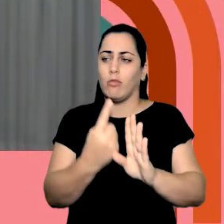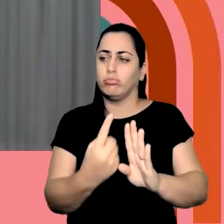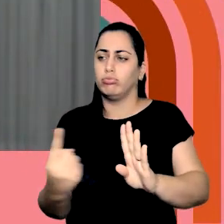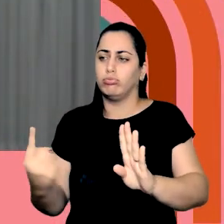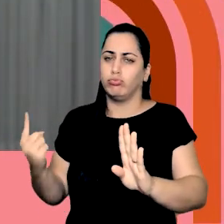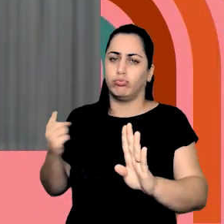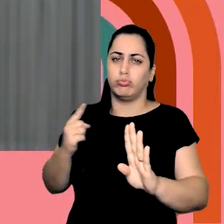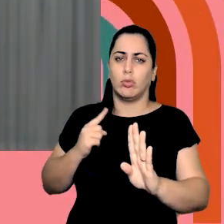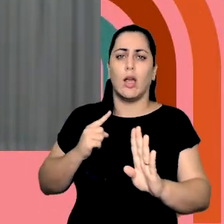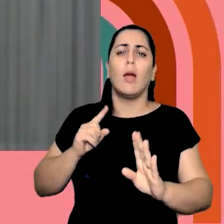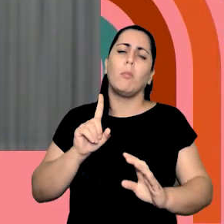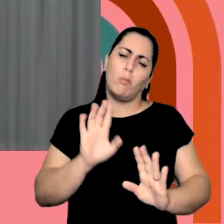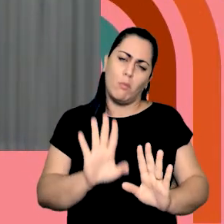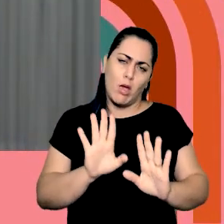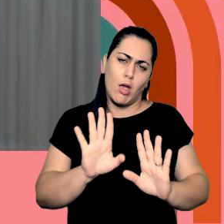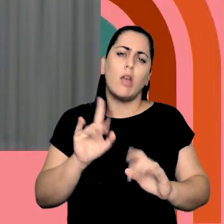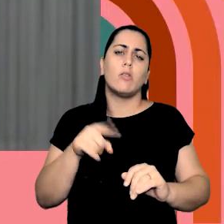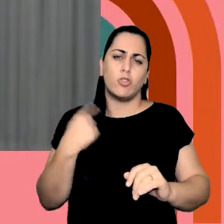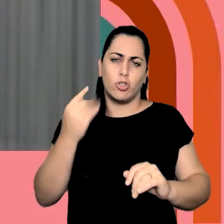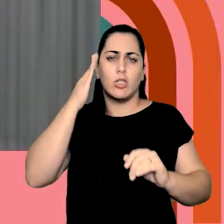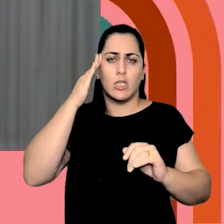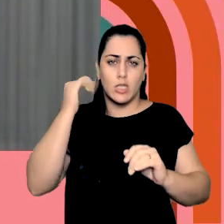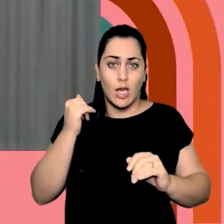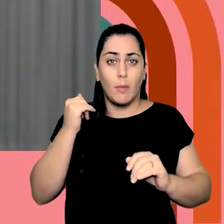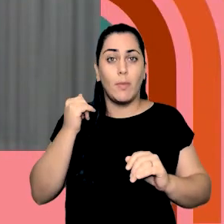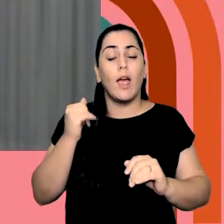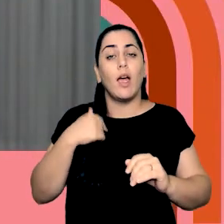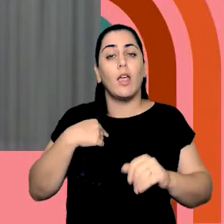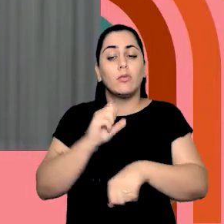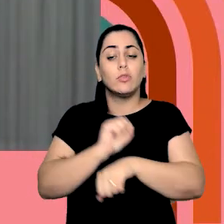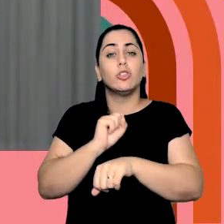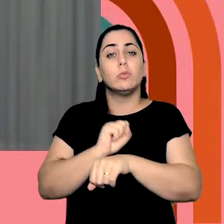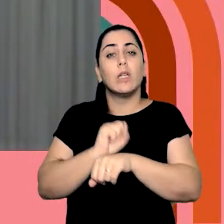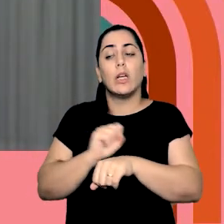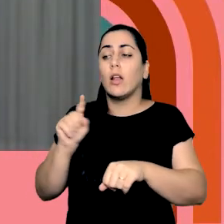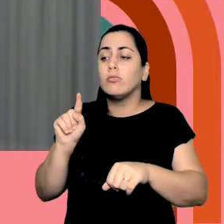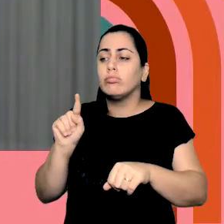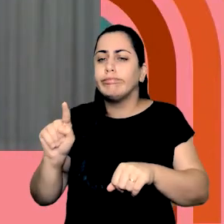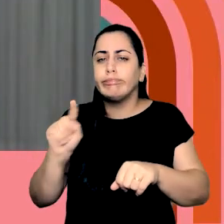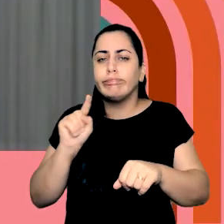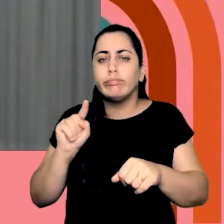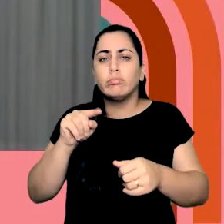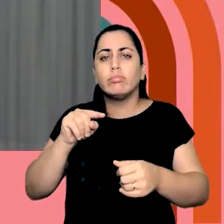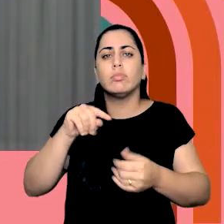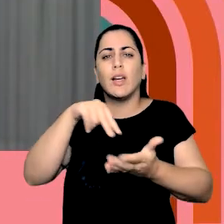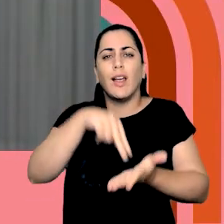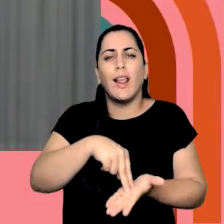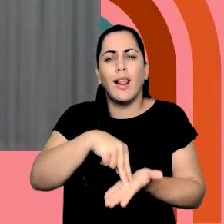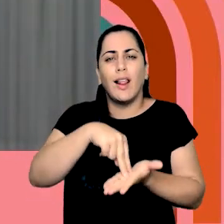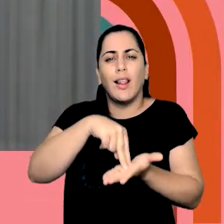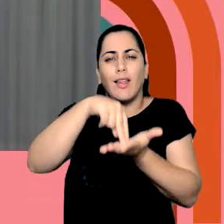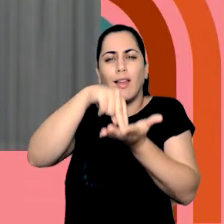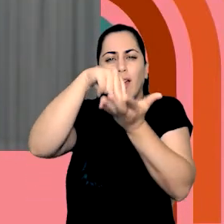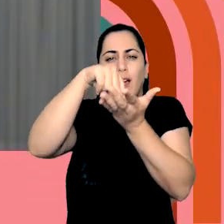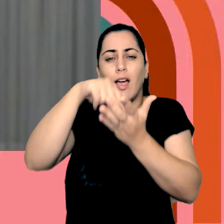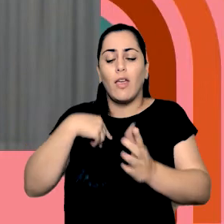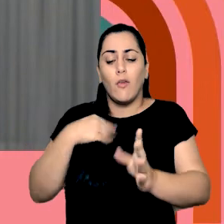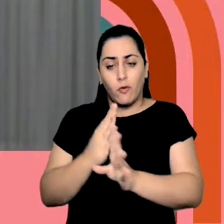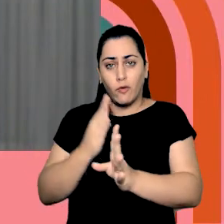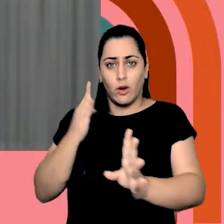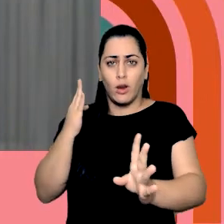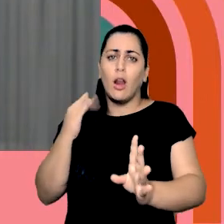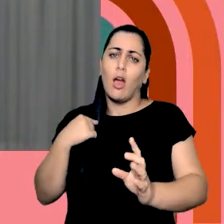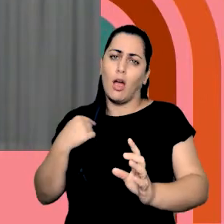todos nós reconhecemos isso como uma regra social, e se chegarmos no elevador e virmos uma fila de pessoas,